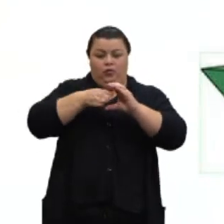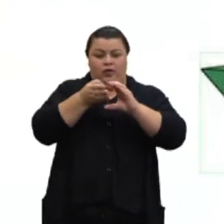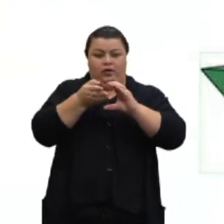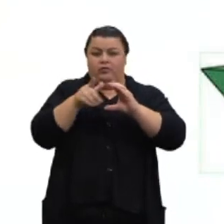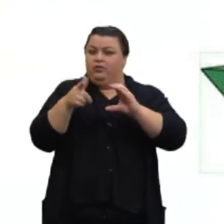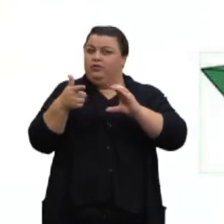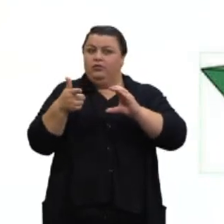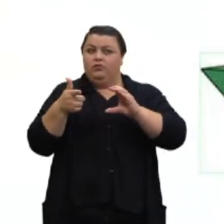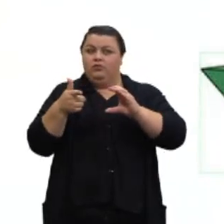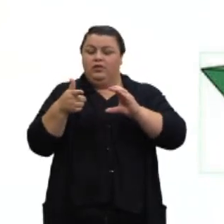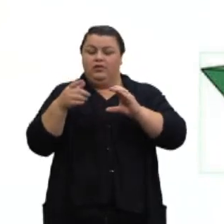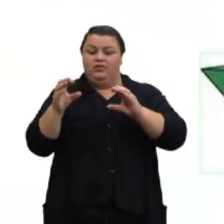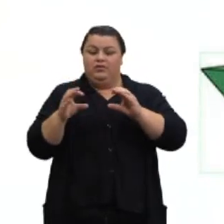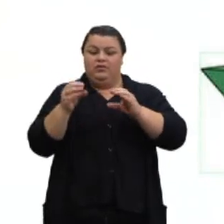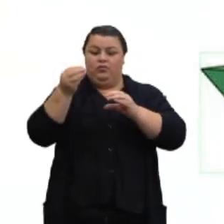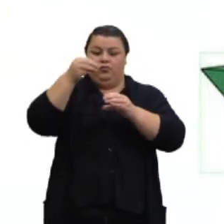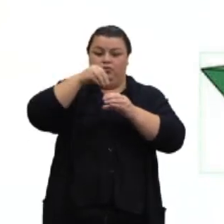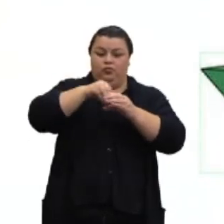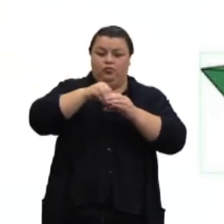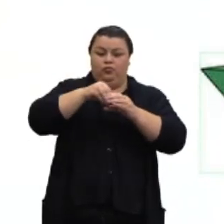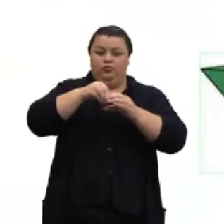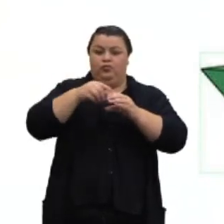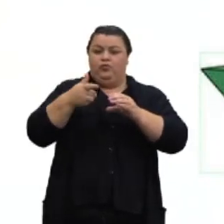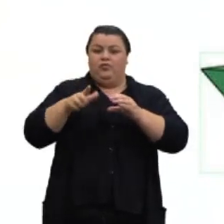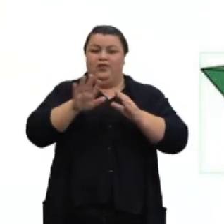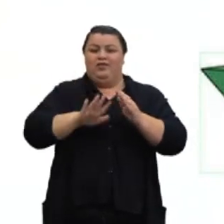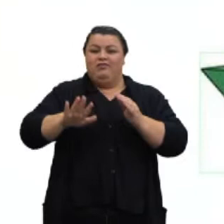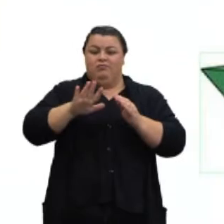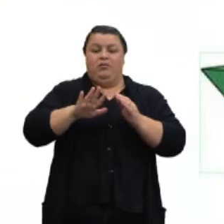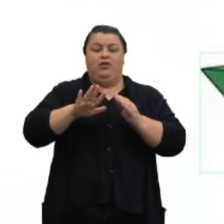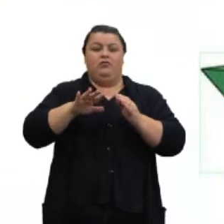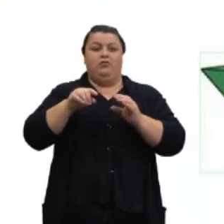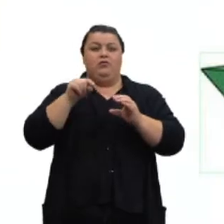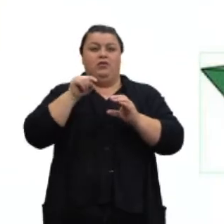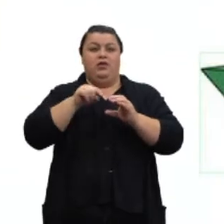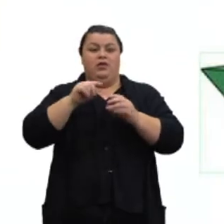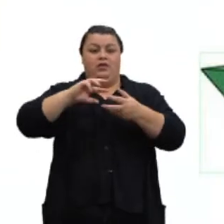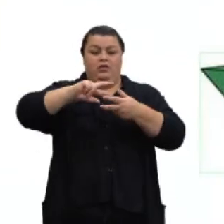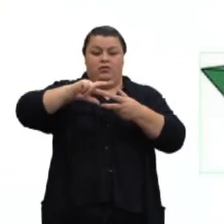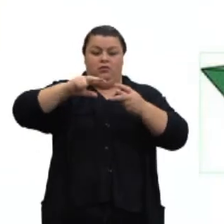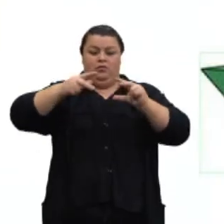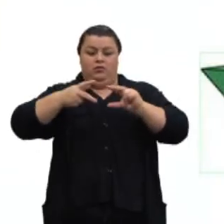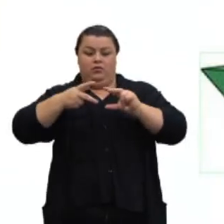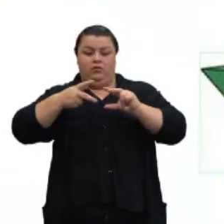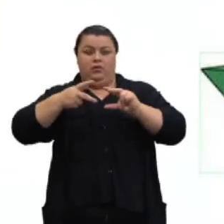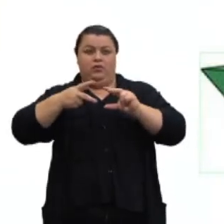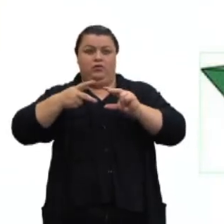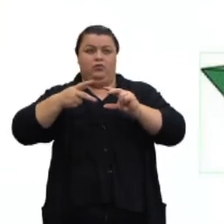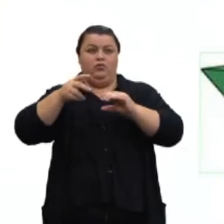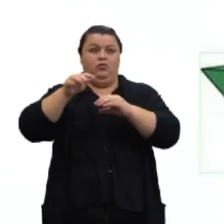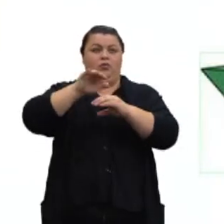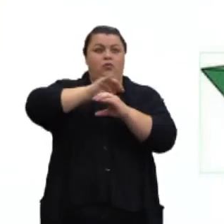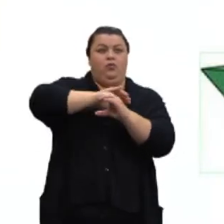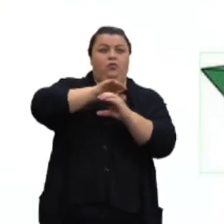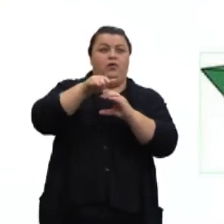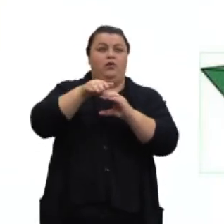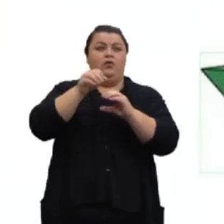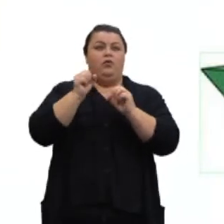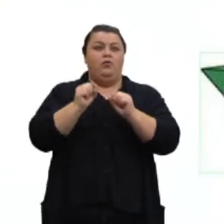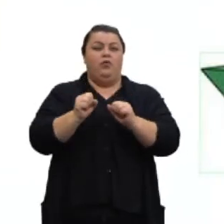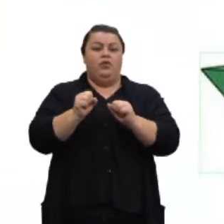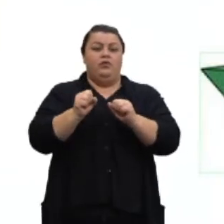Eles estão todos no mesmo semiespaço. Esses poliedros convexos, eles podem ser